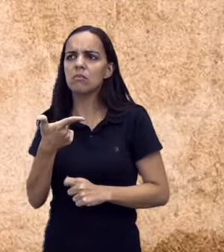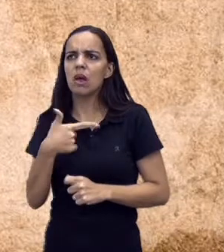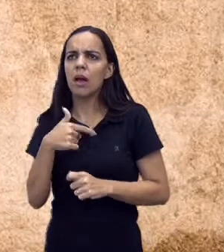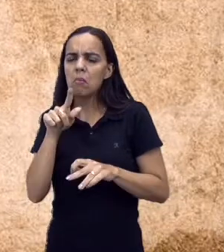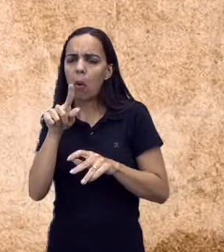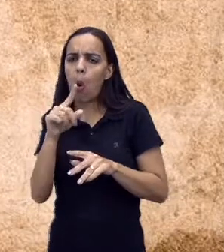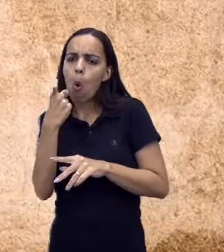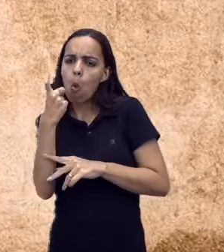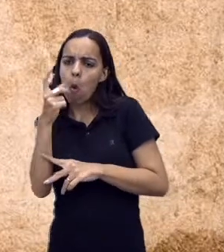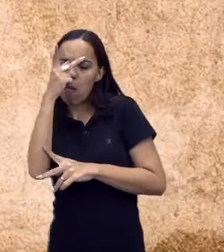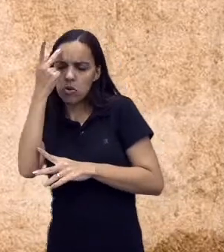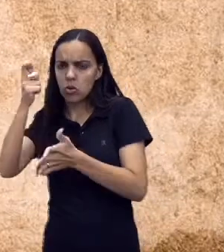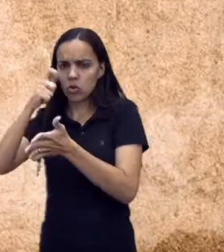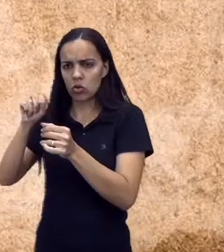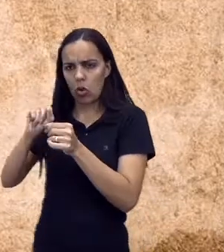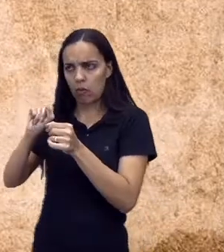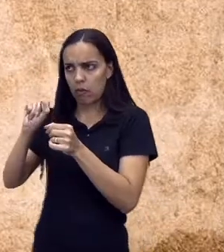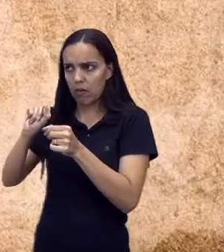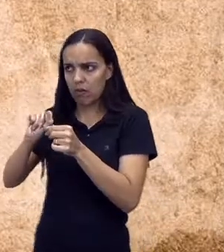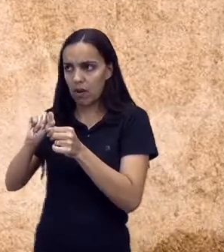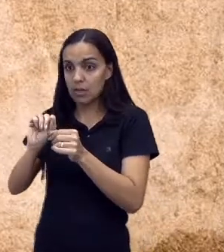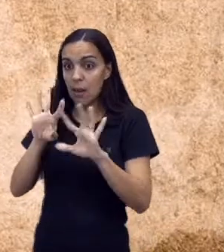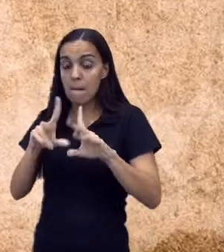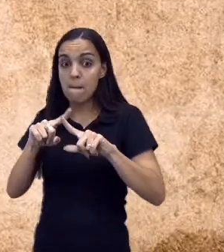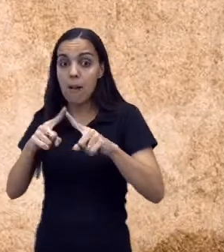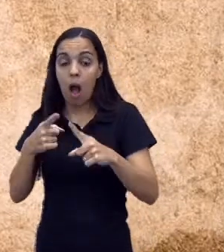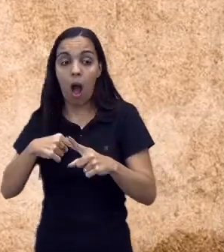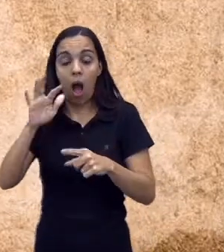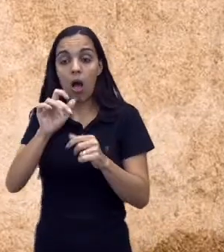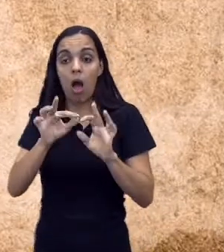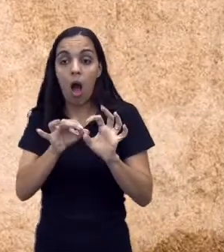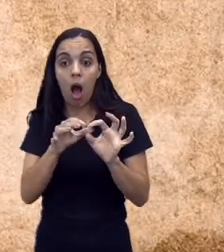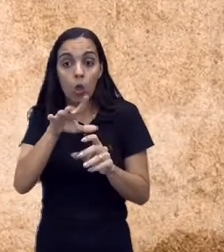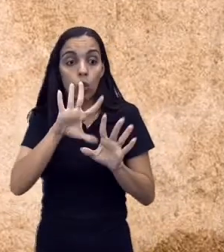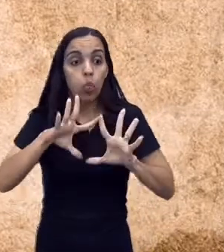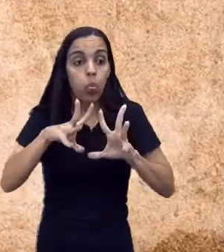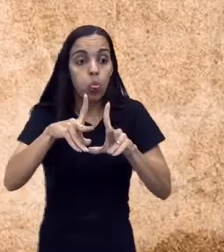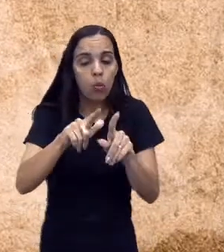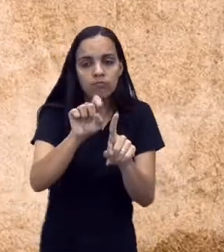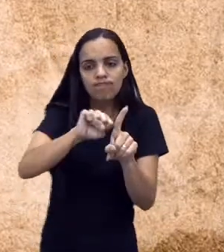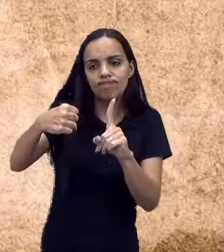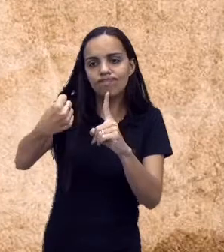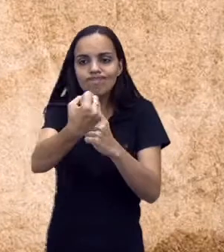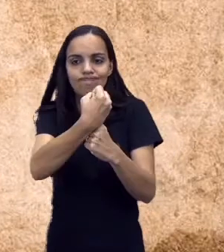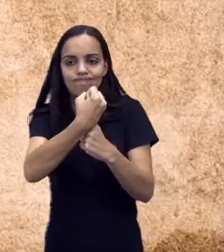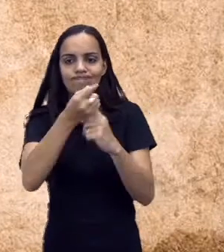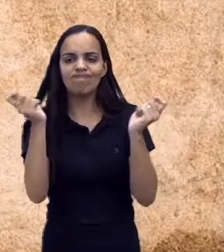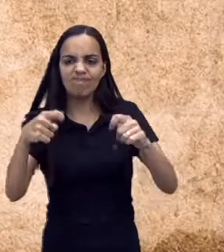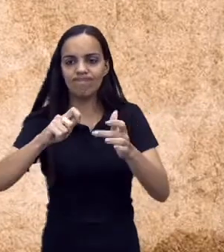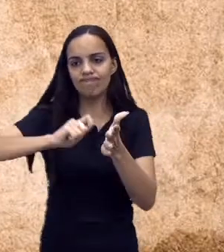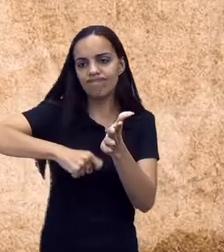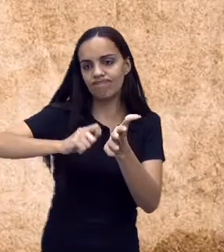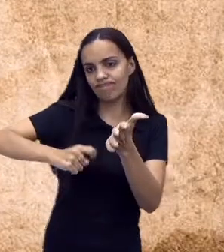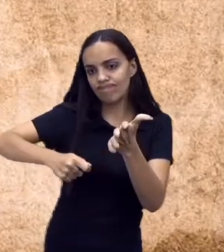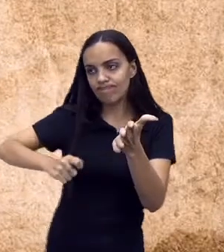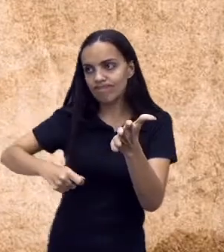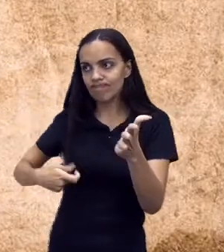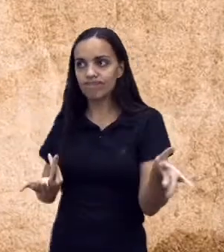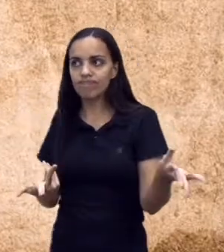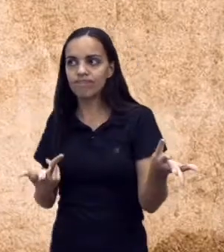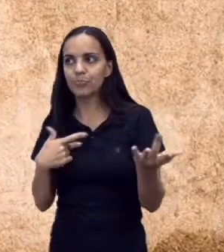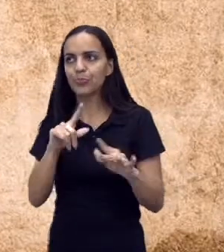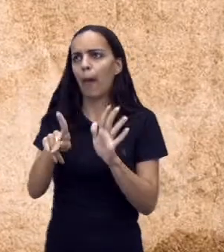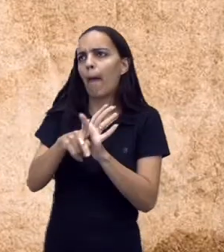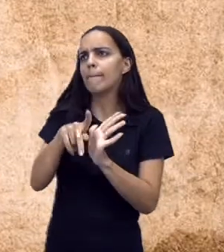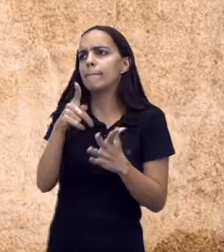uma única pessoa, mas sempre buscando algo para a sociedade, não algo para si próprio. Não é algo para o meu